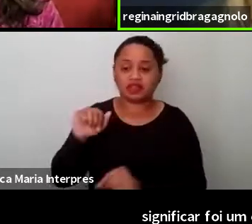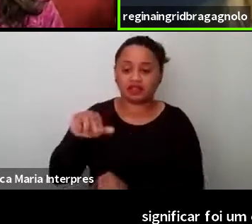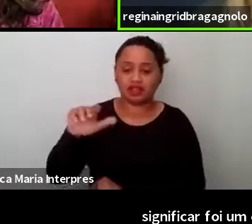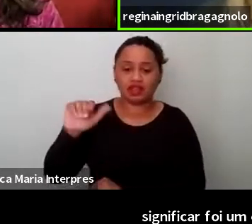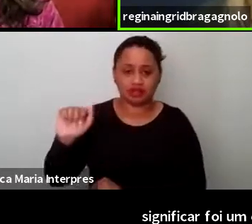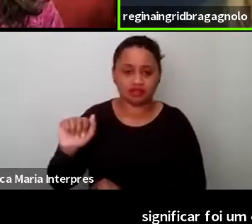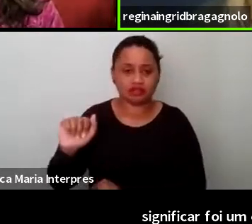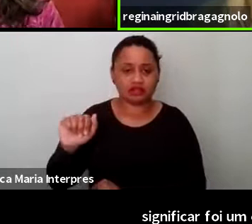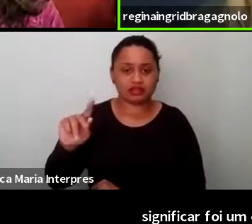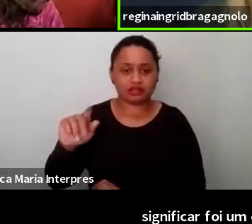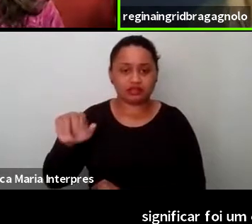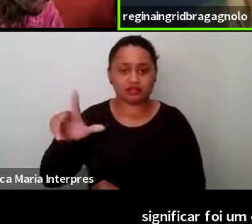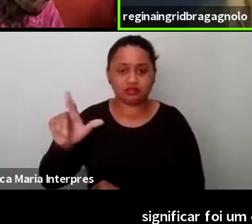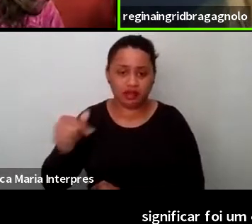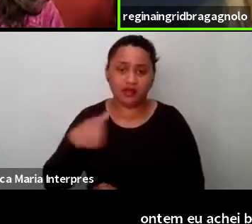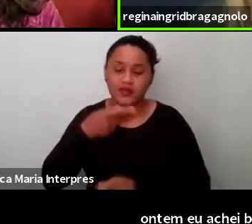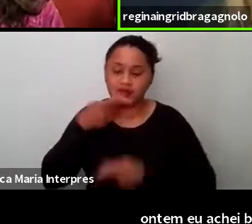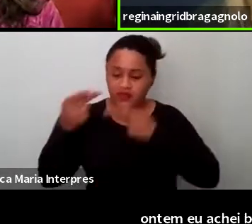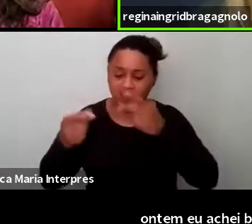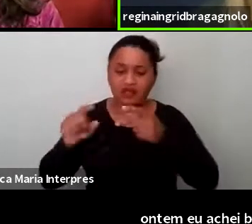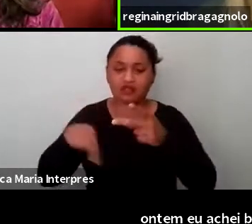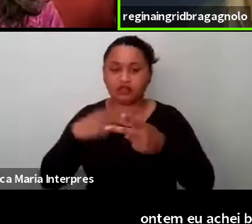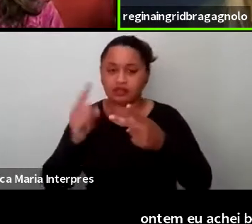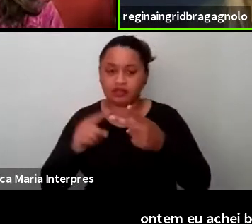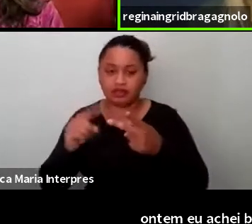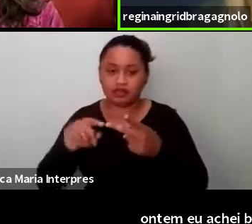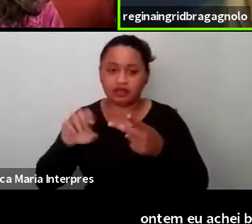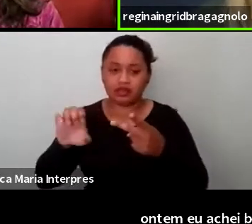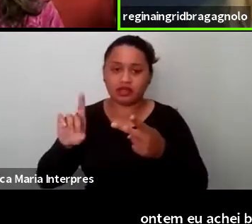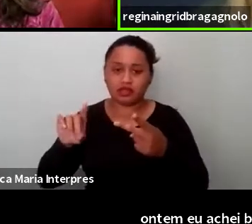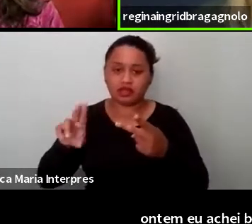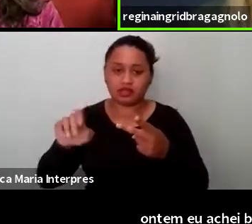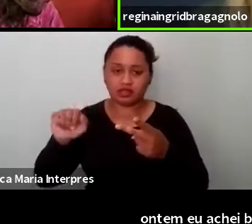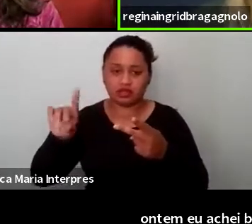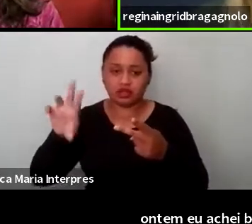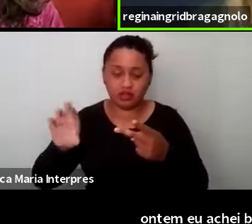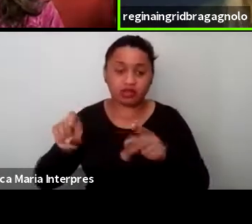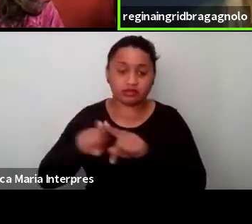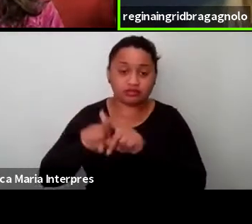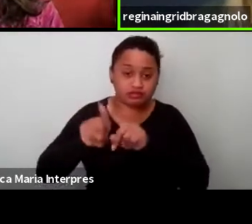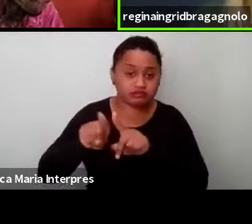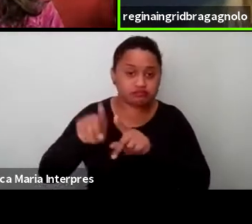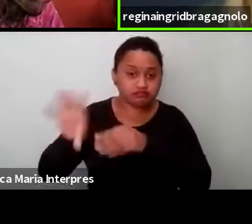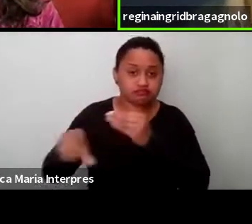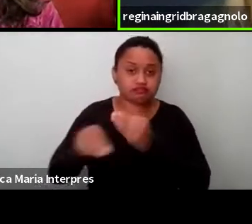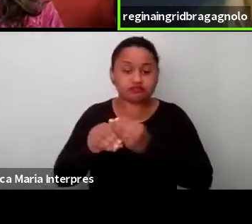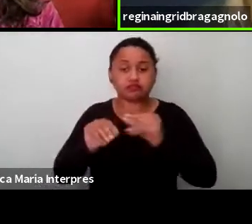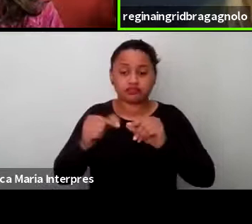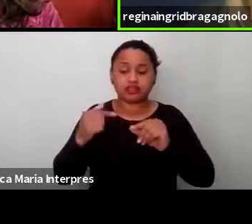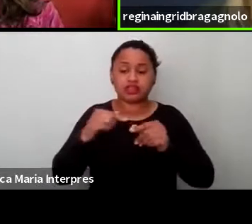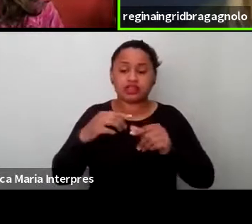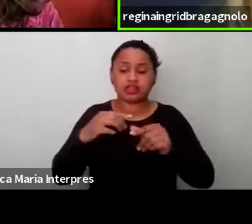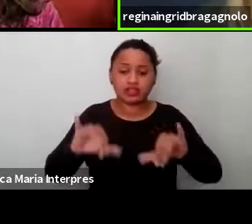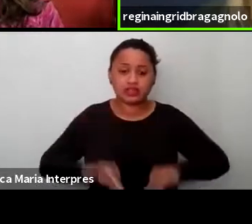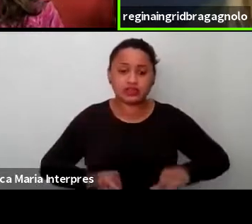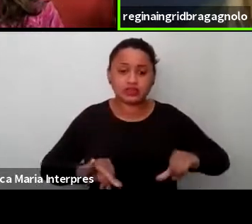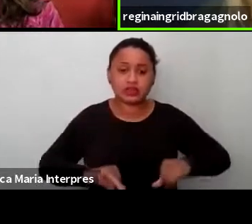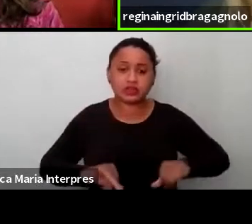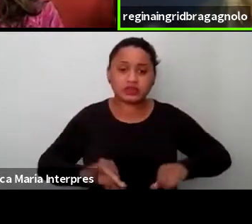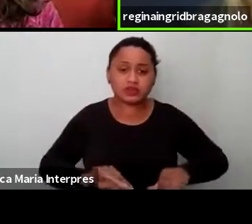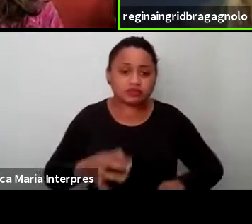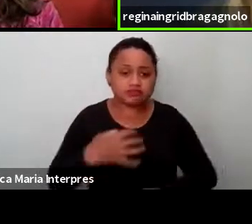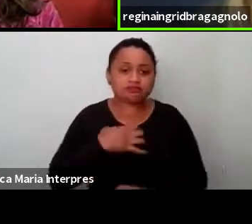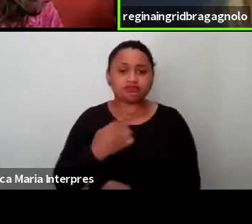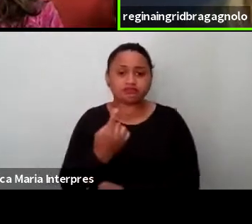comenta e depois o Eduardo Saraiva um pouco reintera que esse sofrimento singular está enlaçado com o